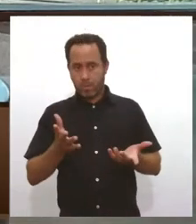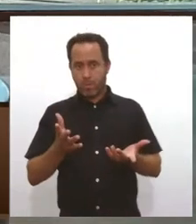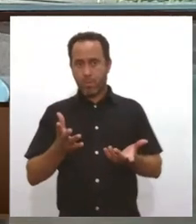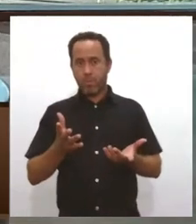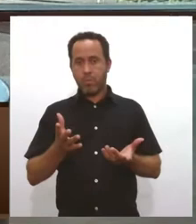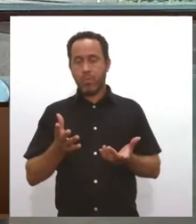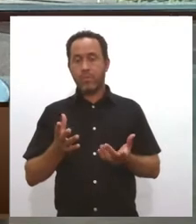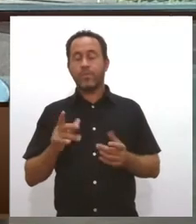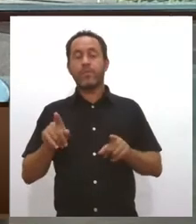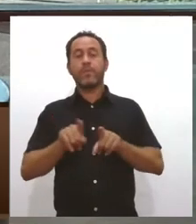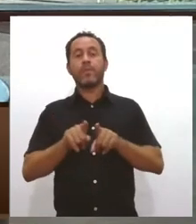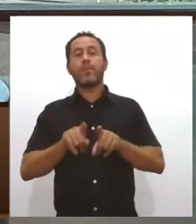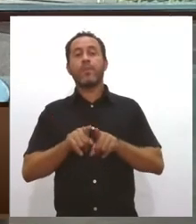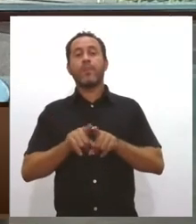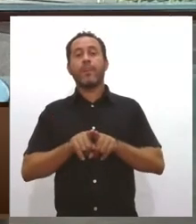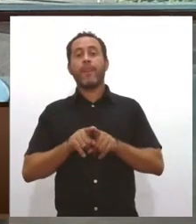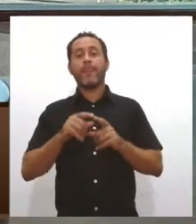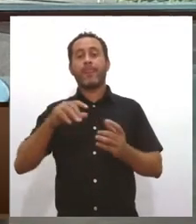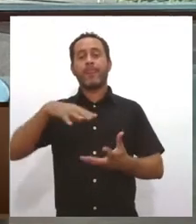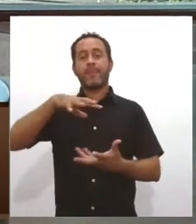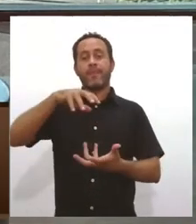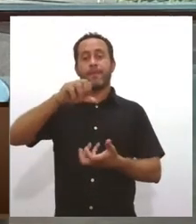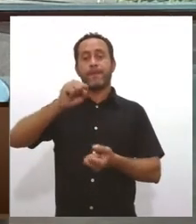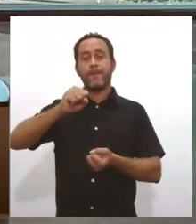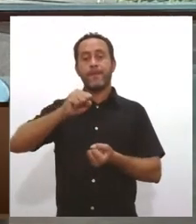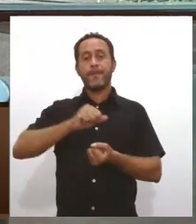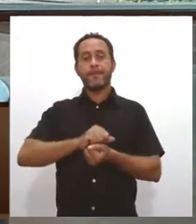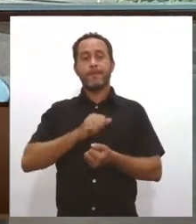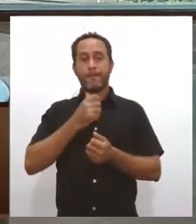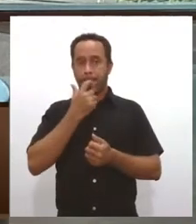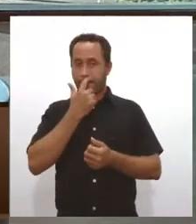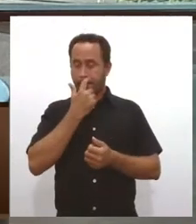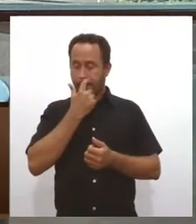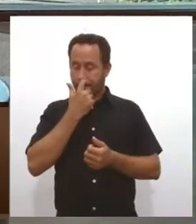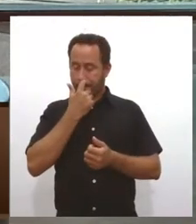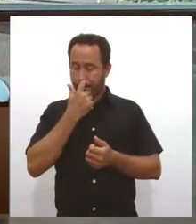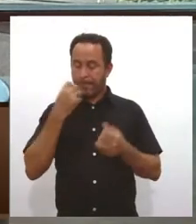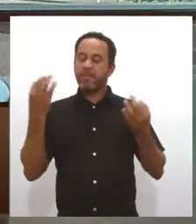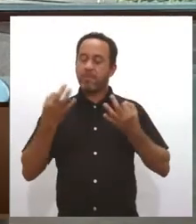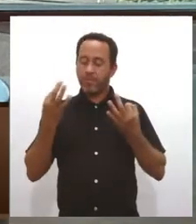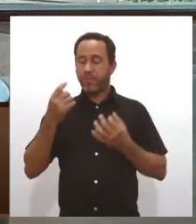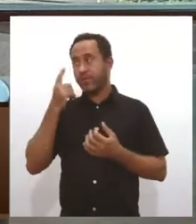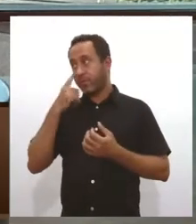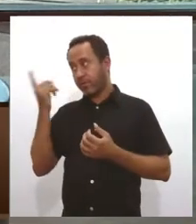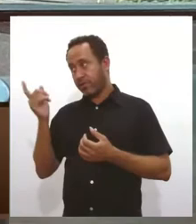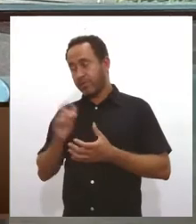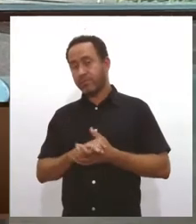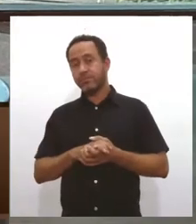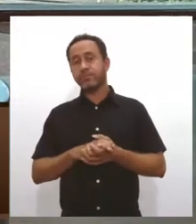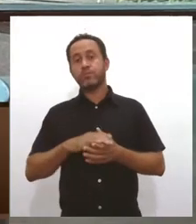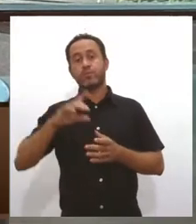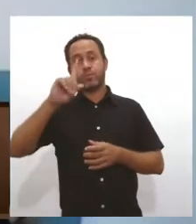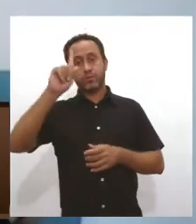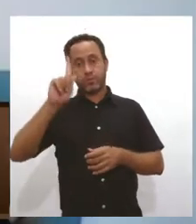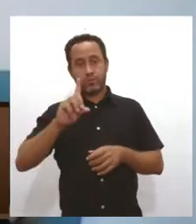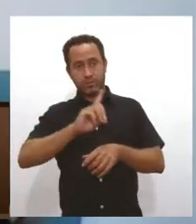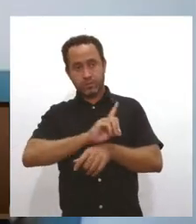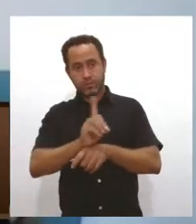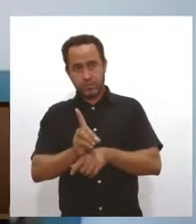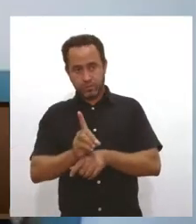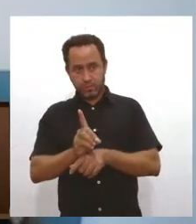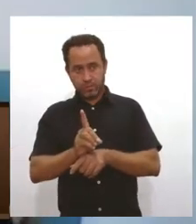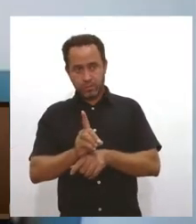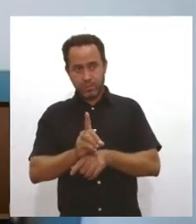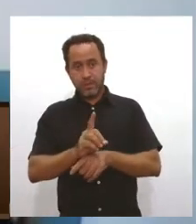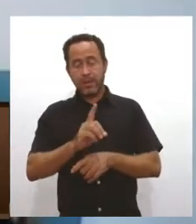e também do ponto de vista da sustentabilidade? Perfeito, veja só. O plano diretor, ele é um documento norteador,